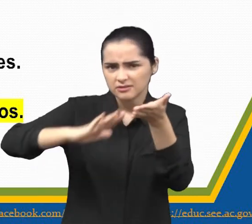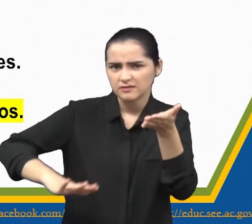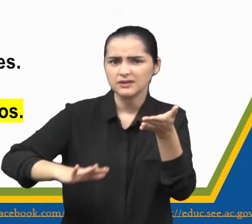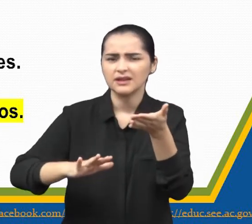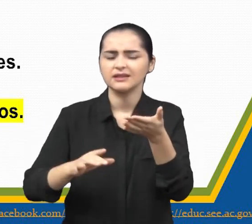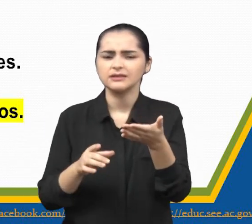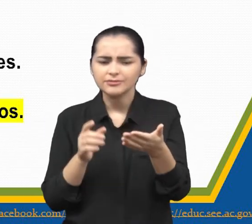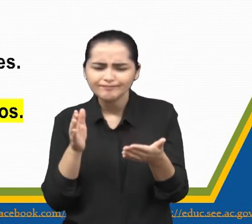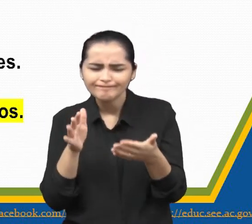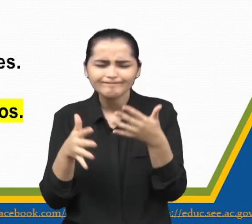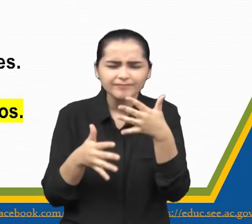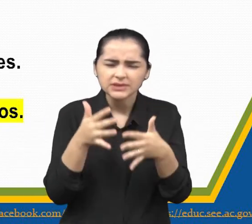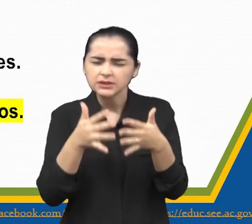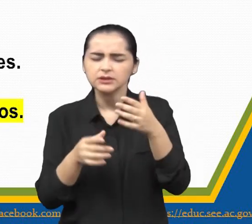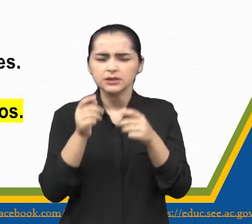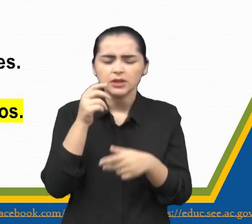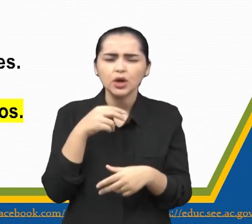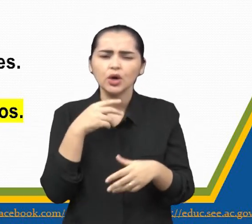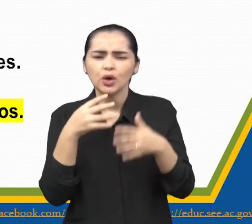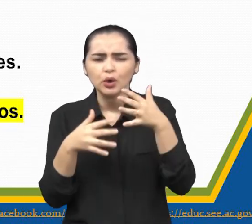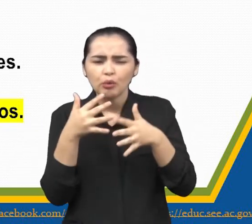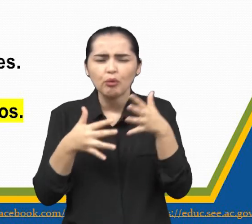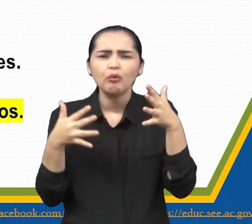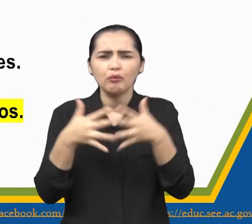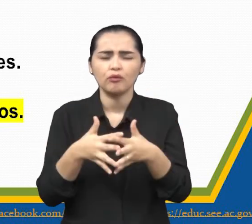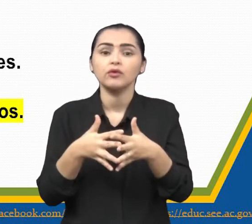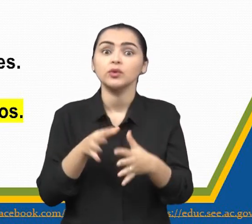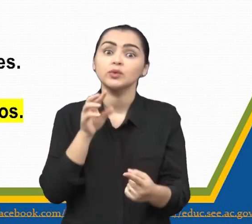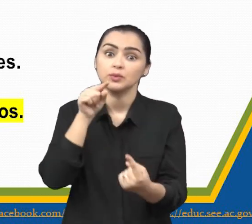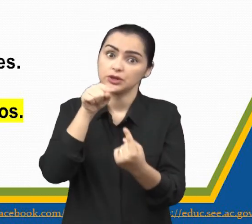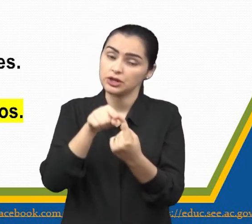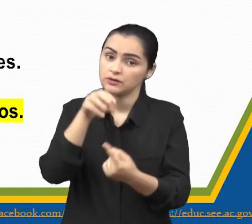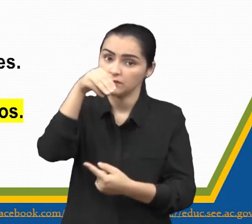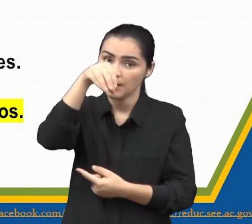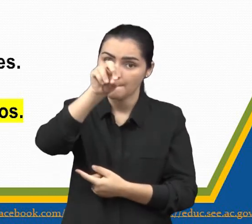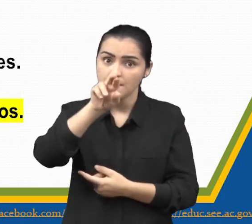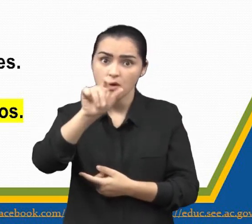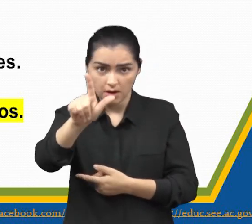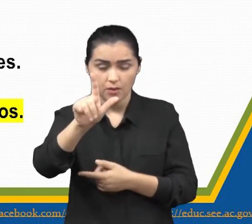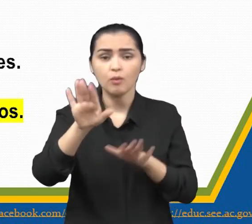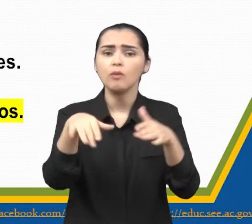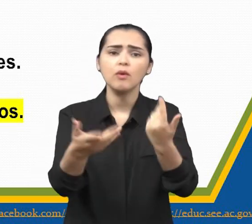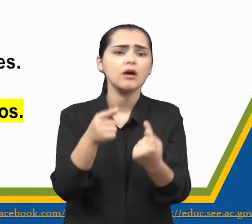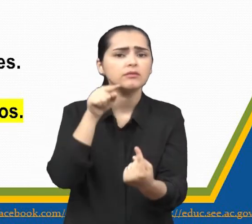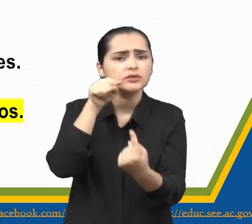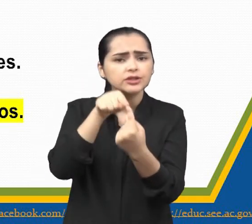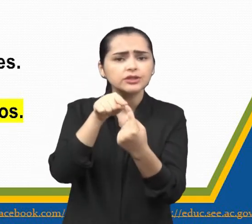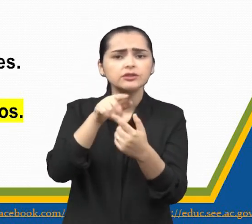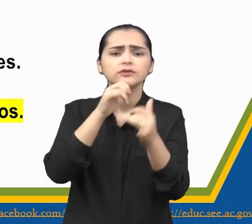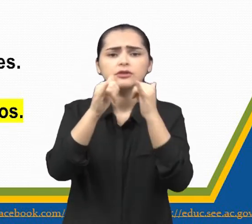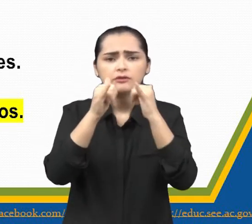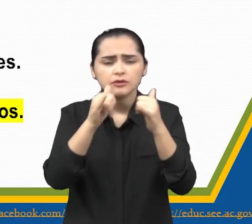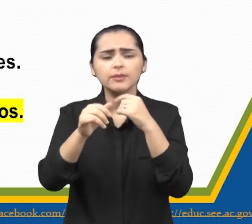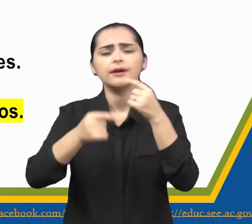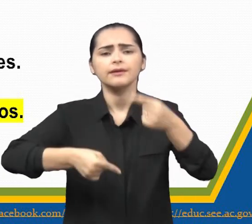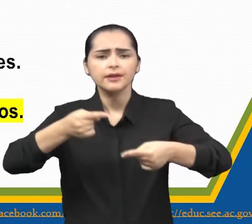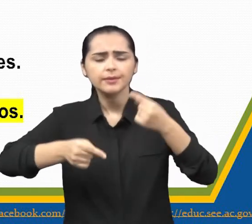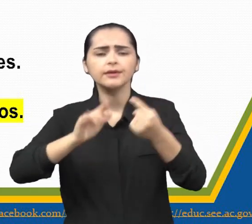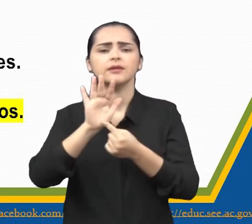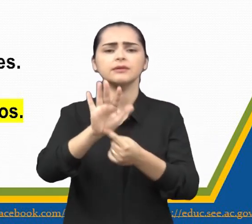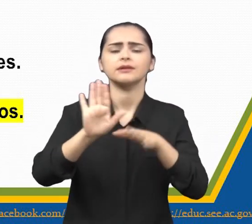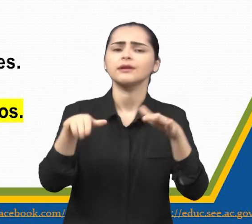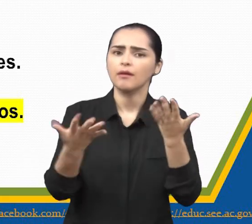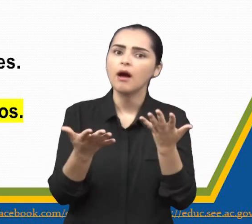gente se atrapalha, se confunde, né? Objetivo ou moral? Qual é objetivo da moral? Informar, debater ou apresentar? É